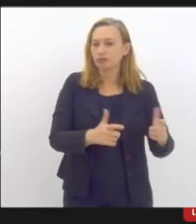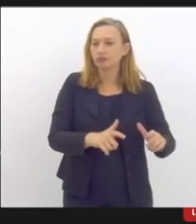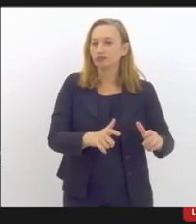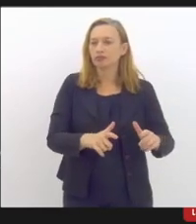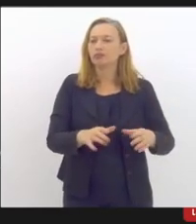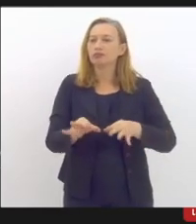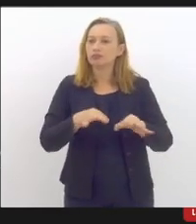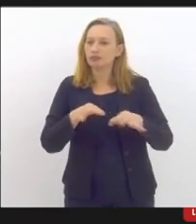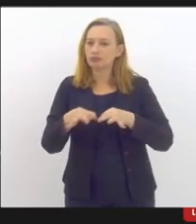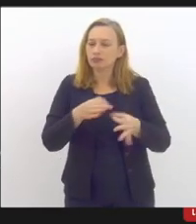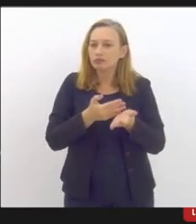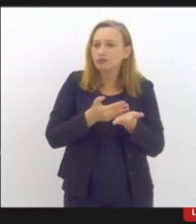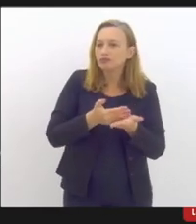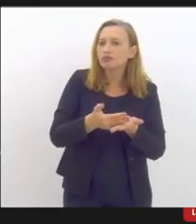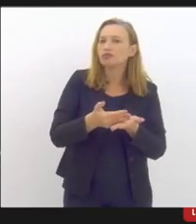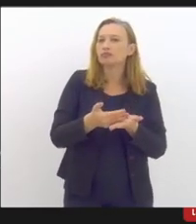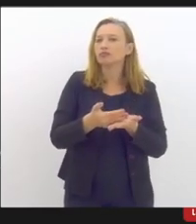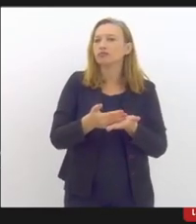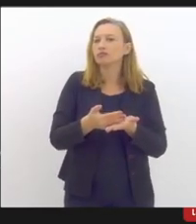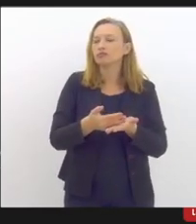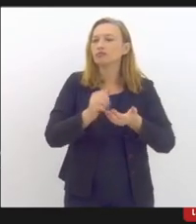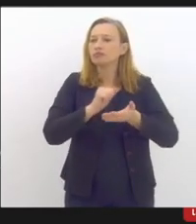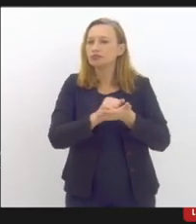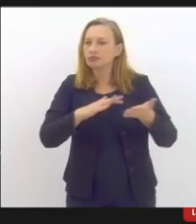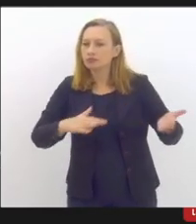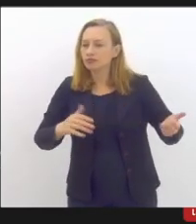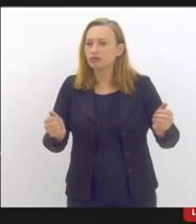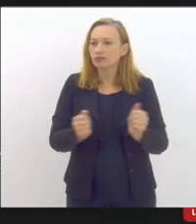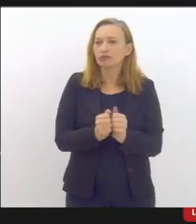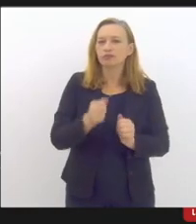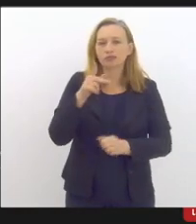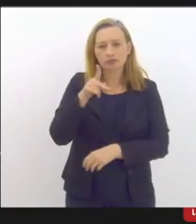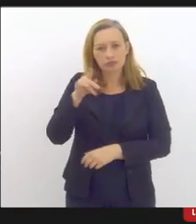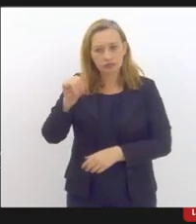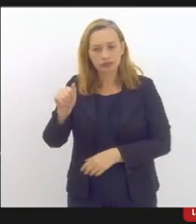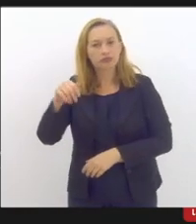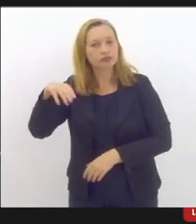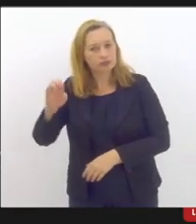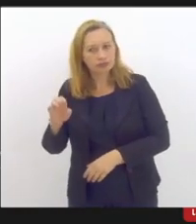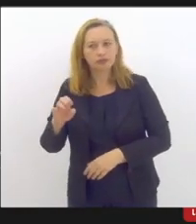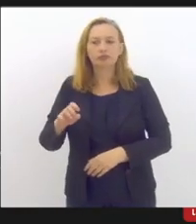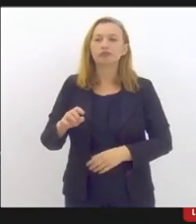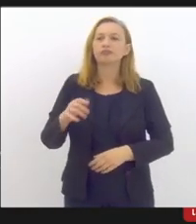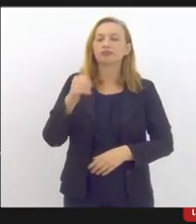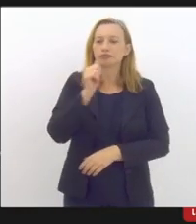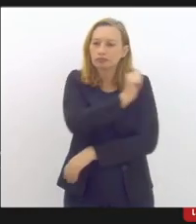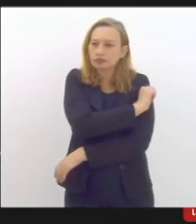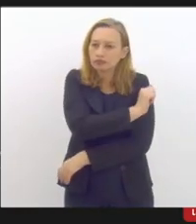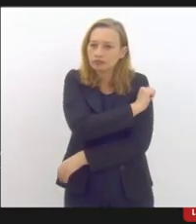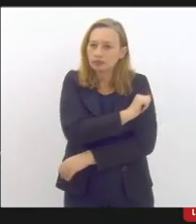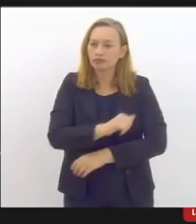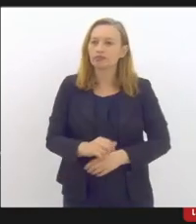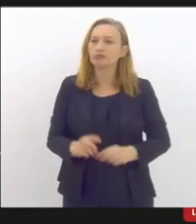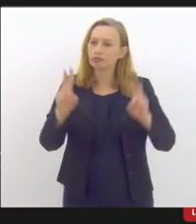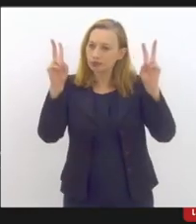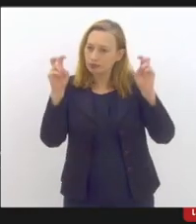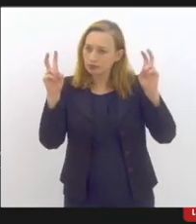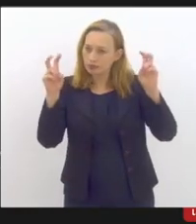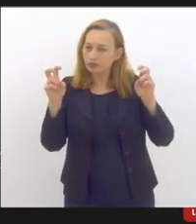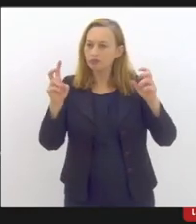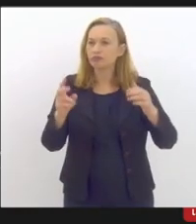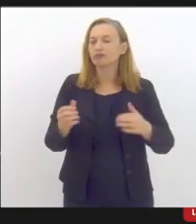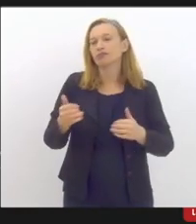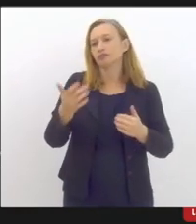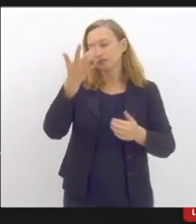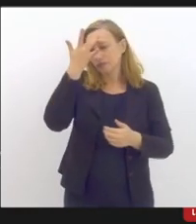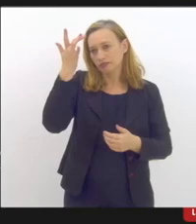piloto de atividade com os pais para estar tratando com os pais dos alunos sobre questões diferentes de saúde